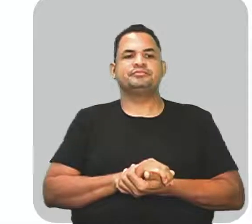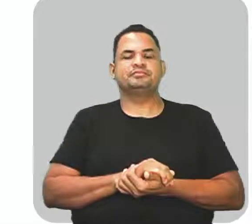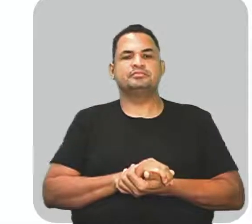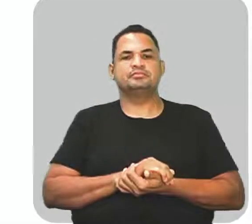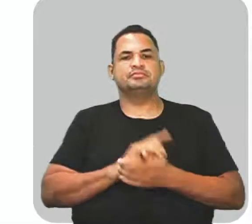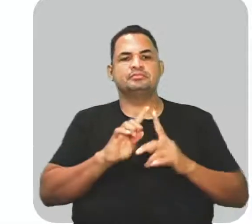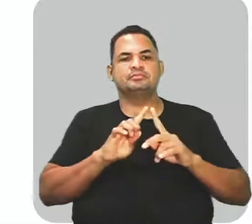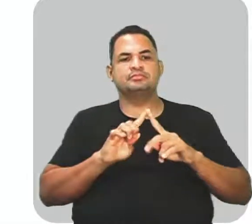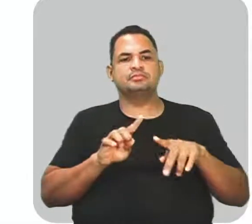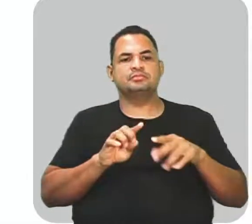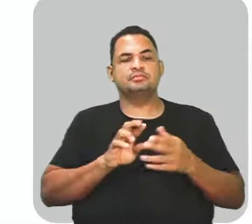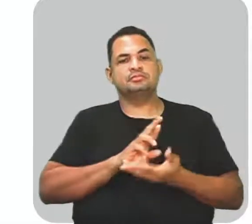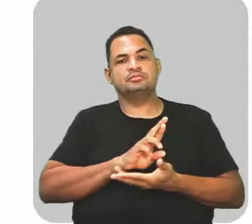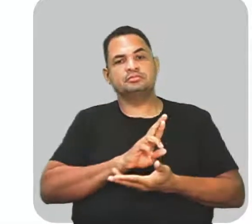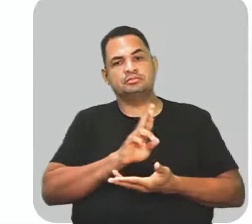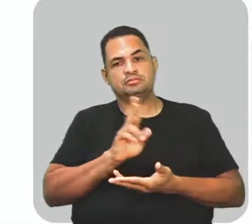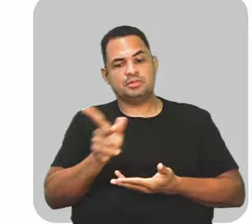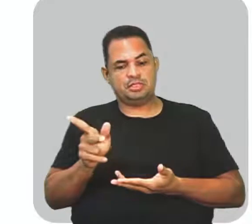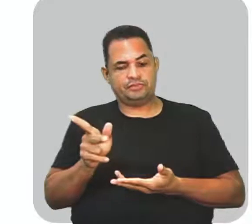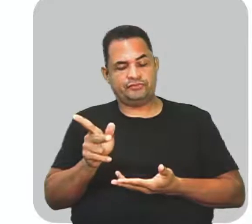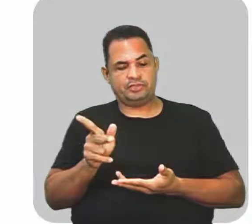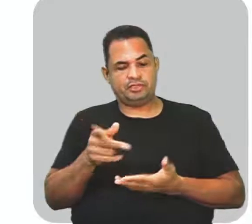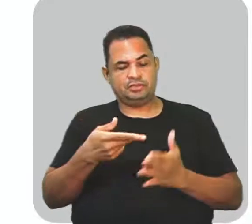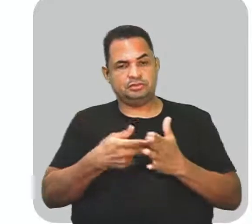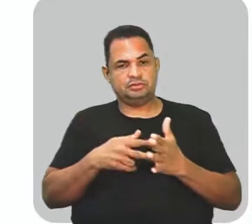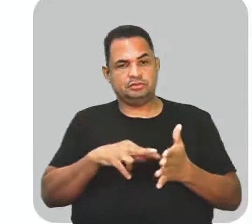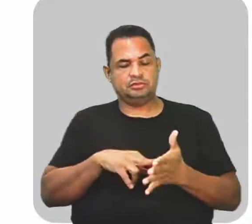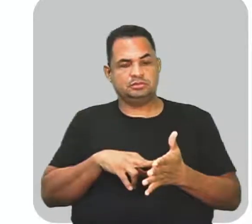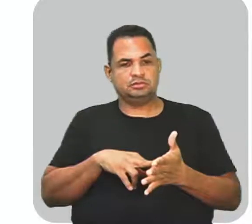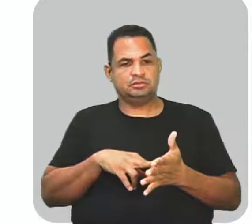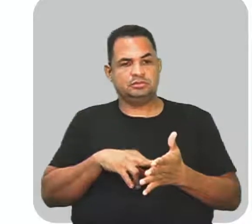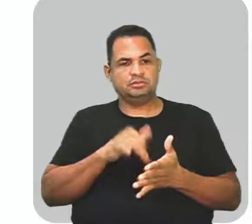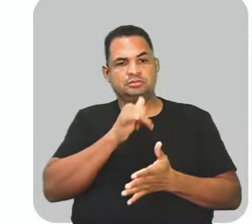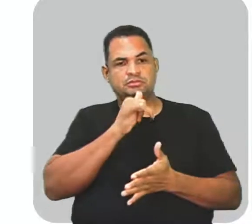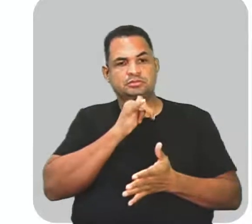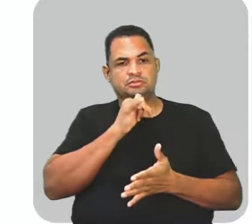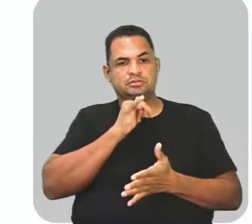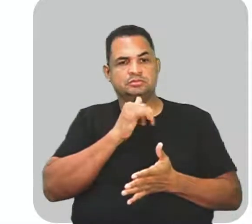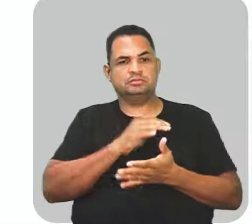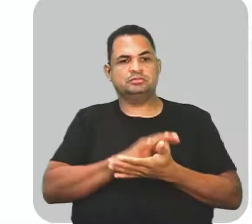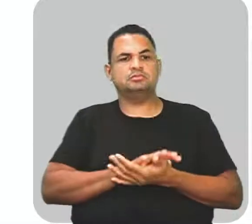Entretanto, diferem no sentido. Exemplo.